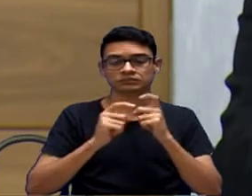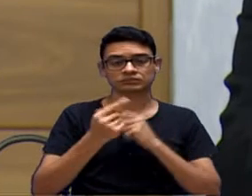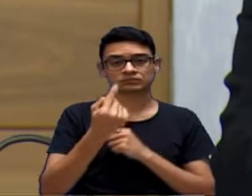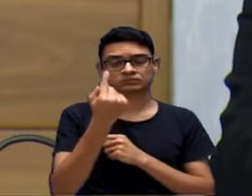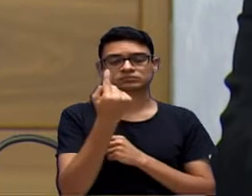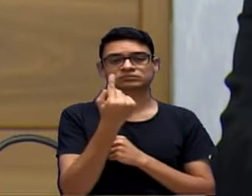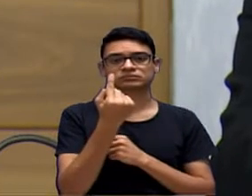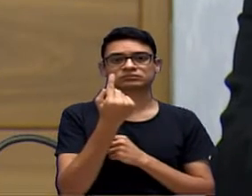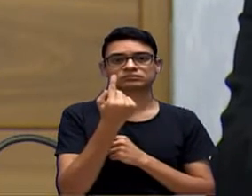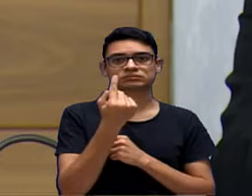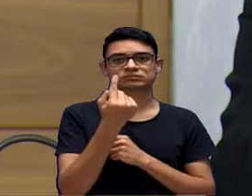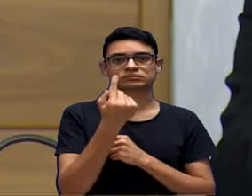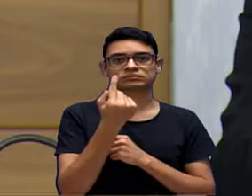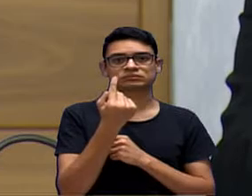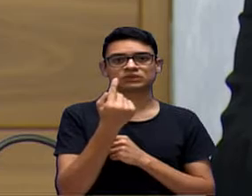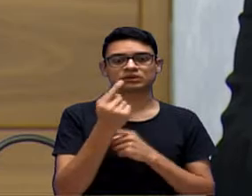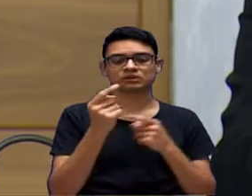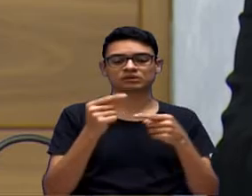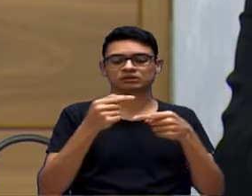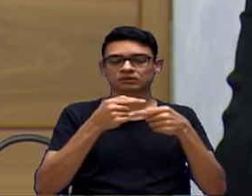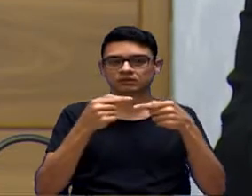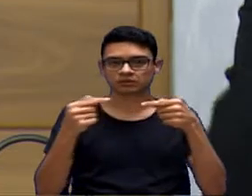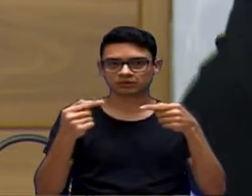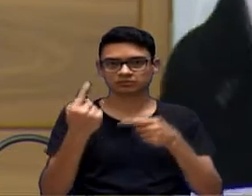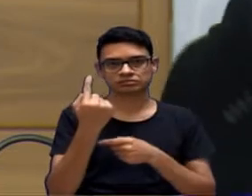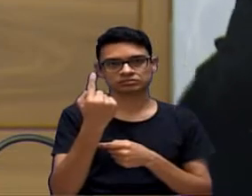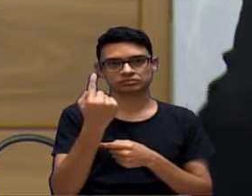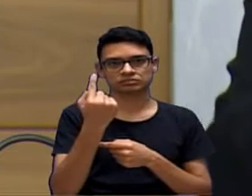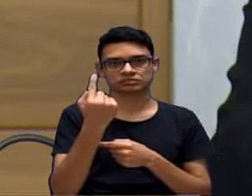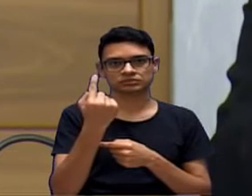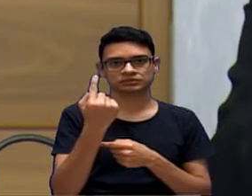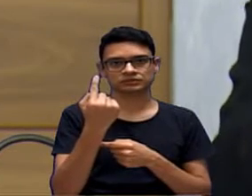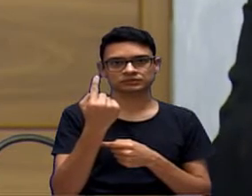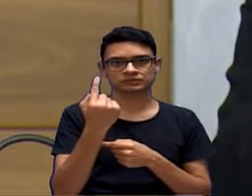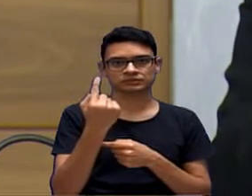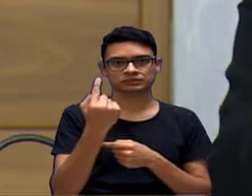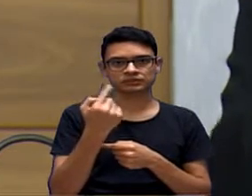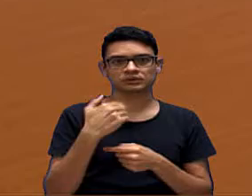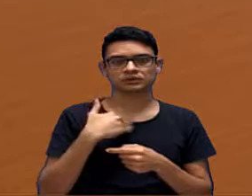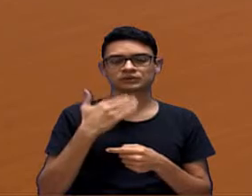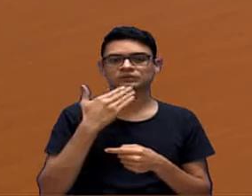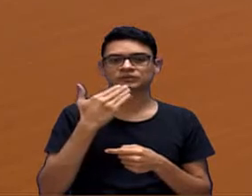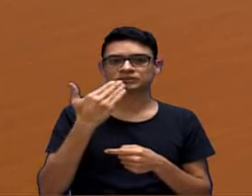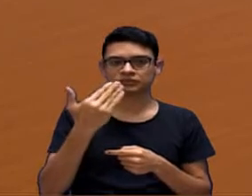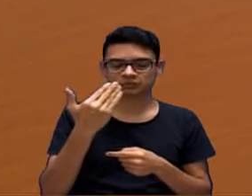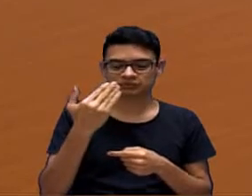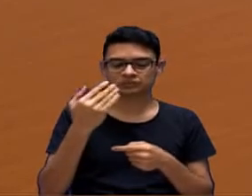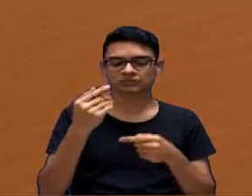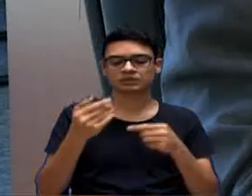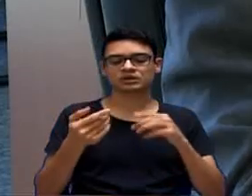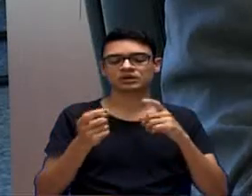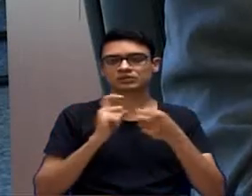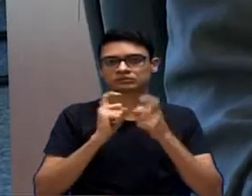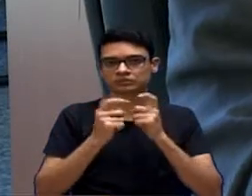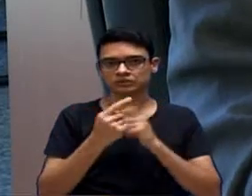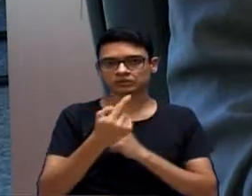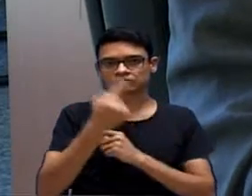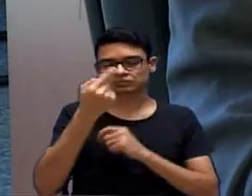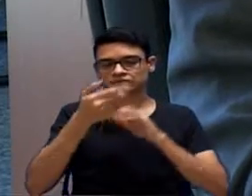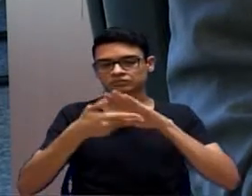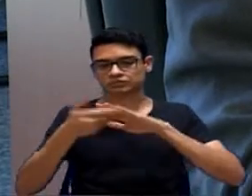V. Exª. Retirada por uma sessão. É por uma sessão o pedido de V. Exª. Então, solicito a retirada por uma sessão do projeto